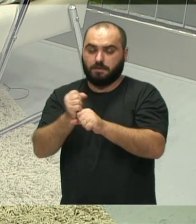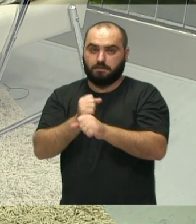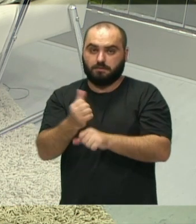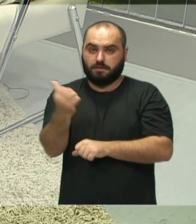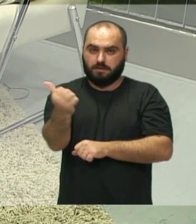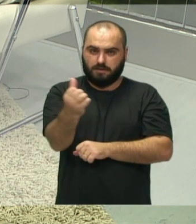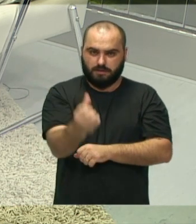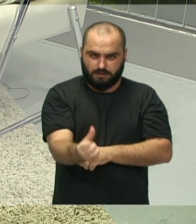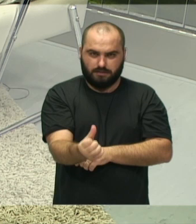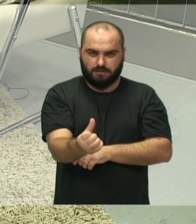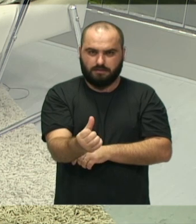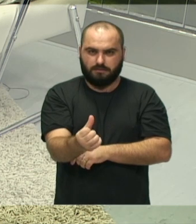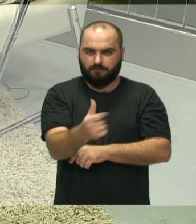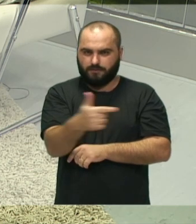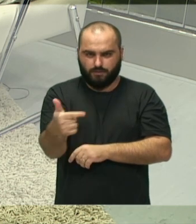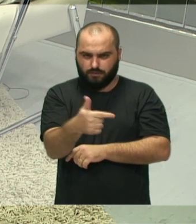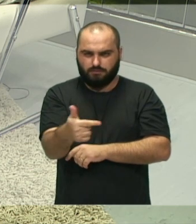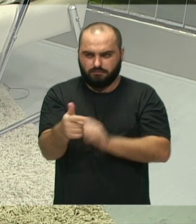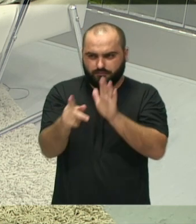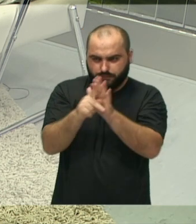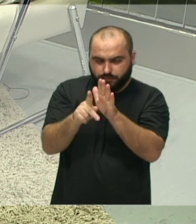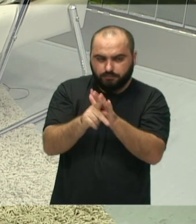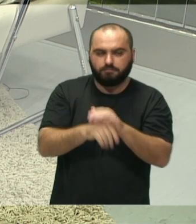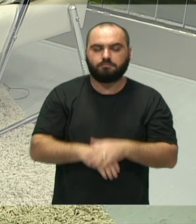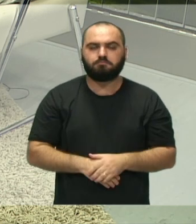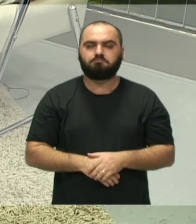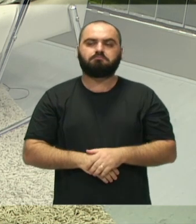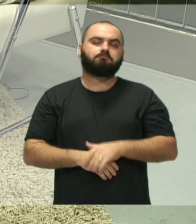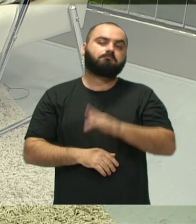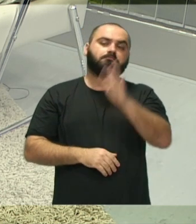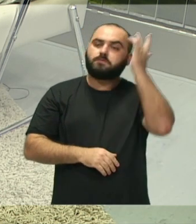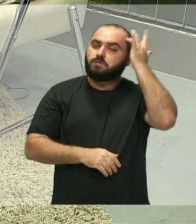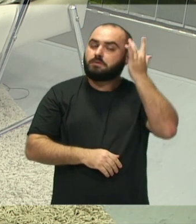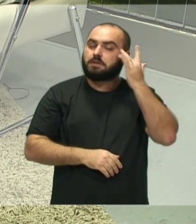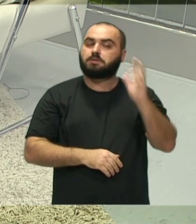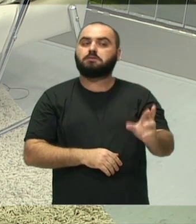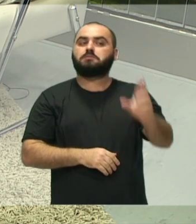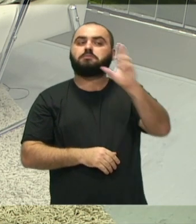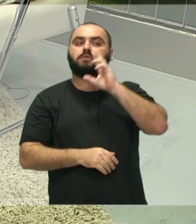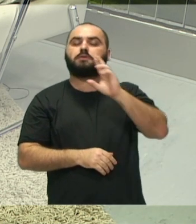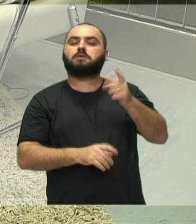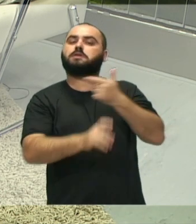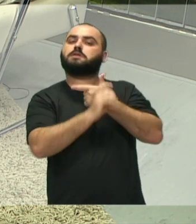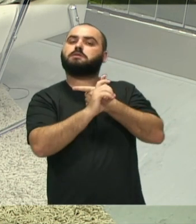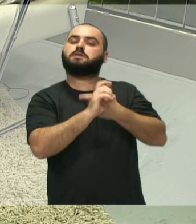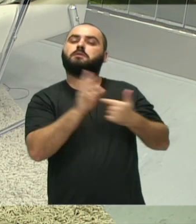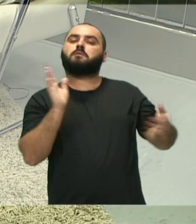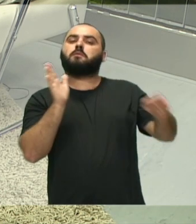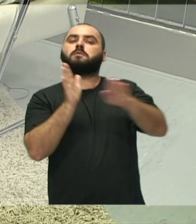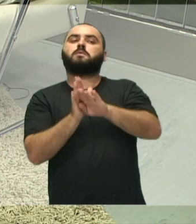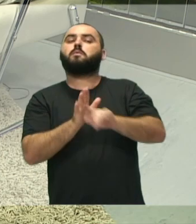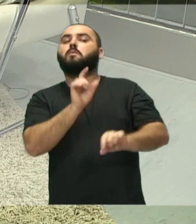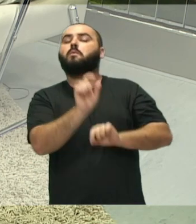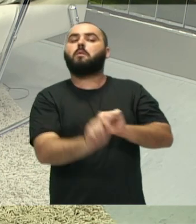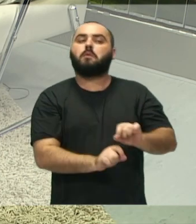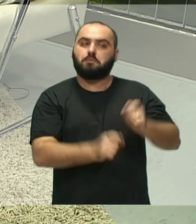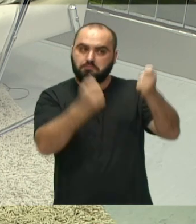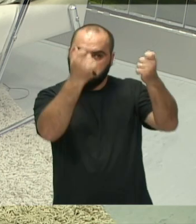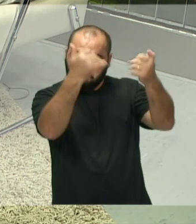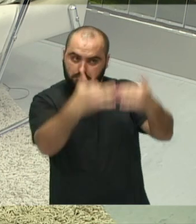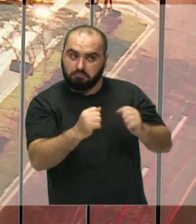direção estão tomando as políticas públicas nesse sentido e quais as informações o Executivo está recolhendo, vereadora.